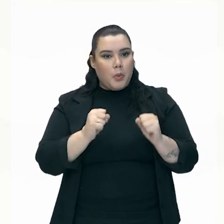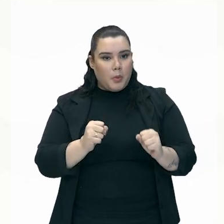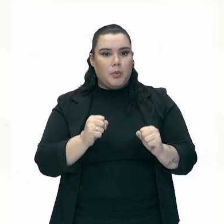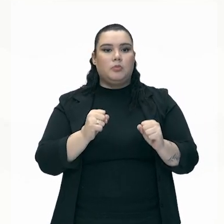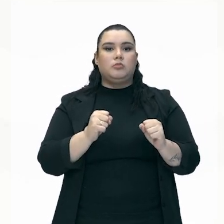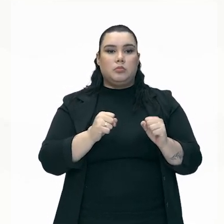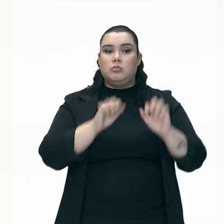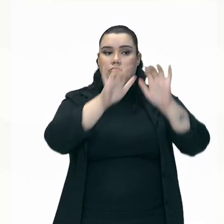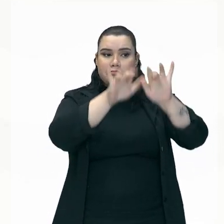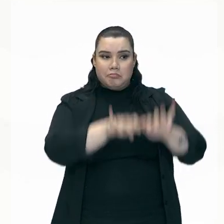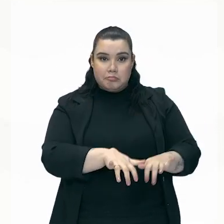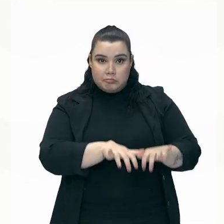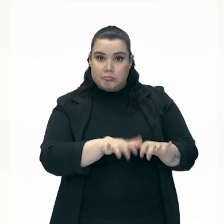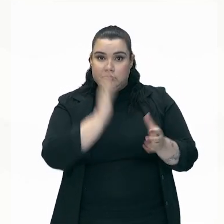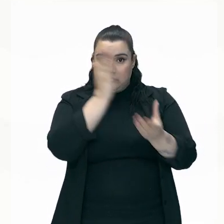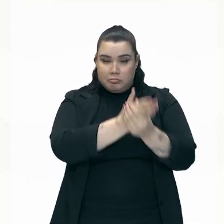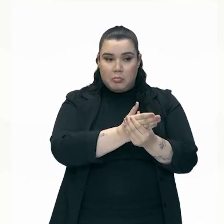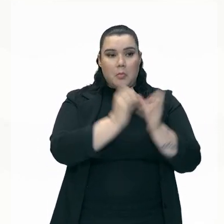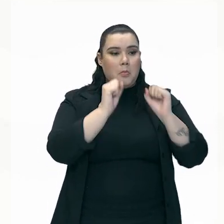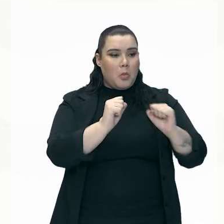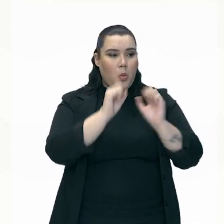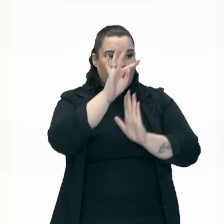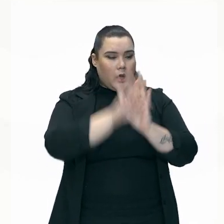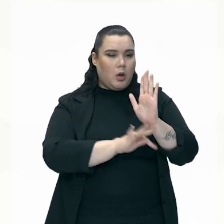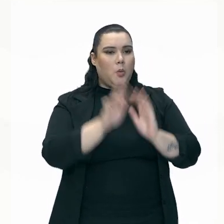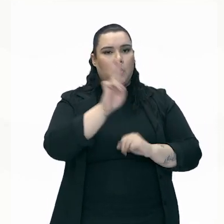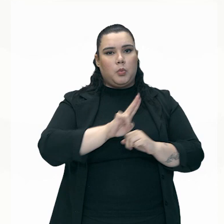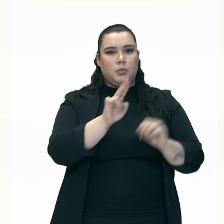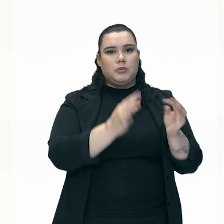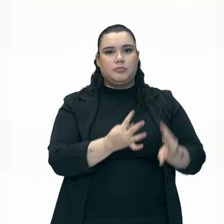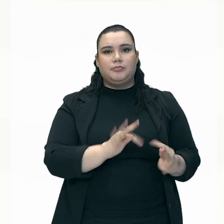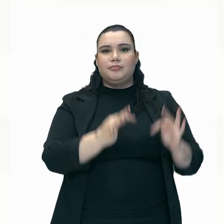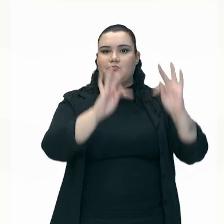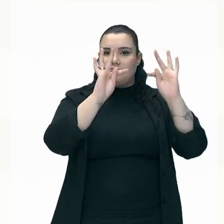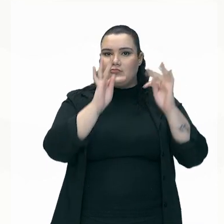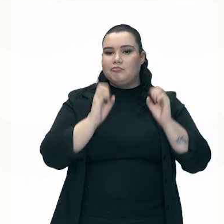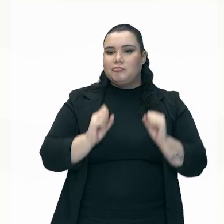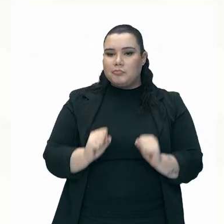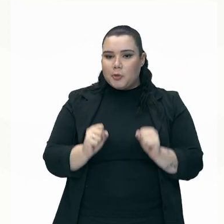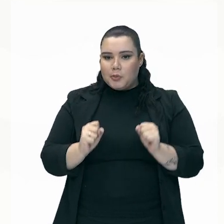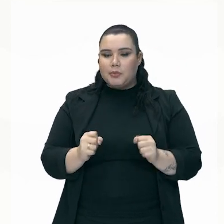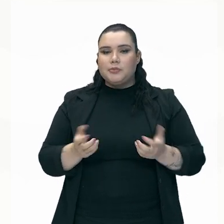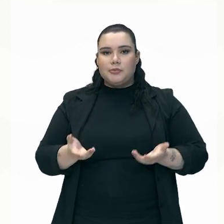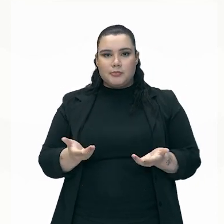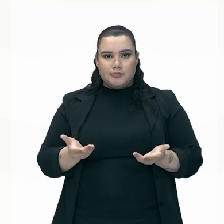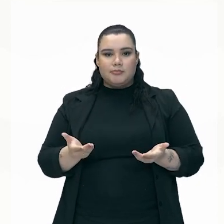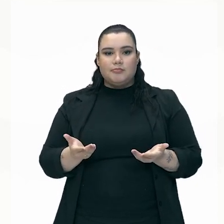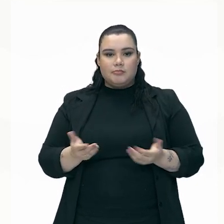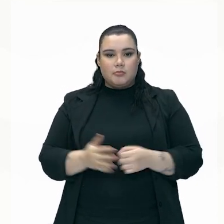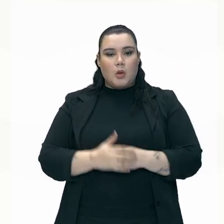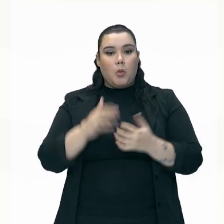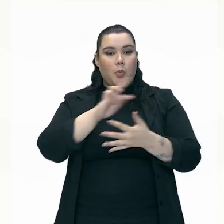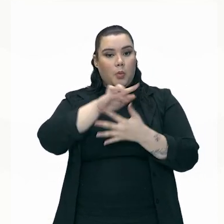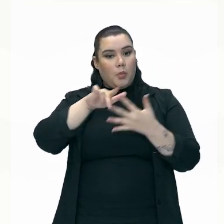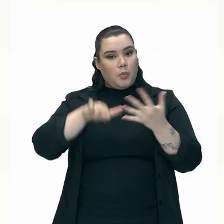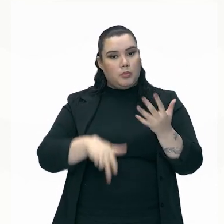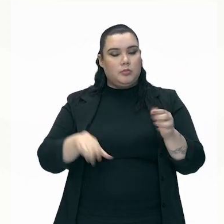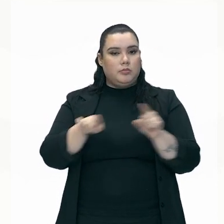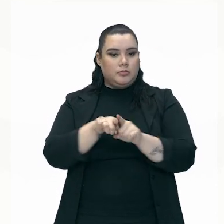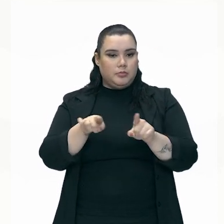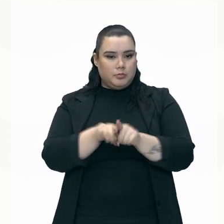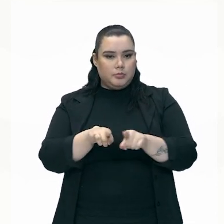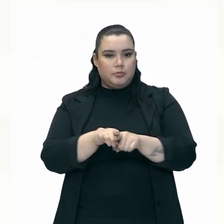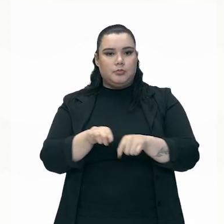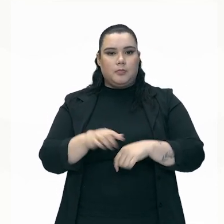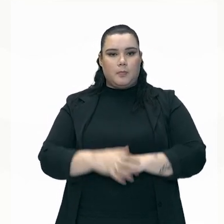o texto, perfeitamente, hoje em dia, a partir do uso de produtores de texto, né, e outros. A gente tem também